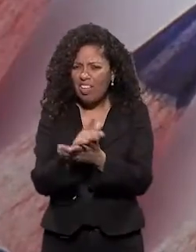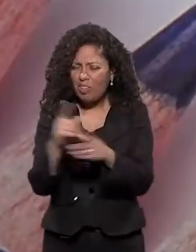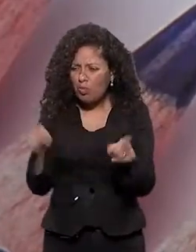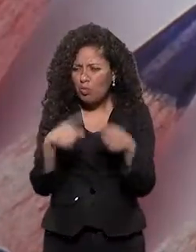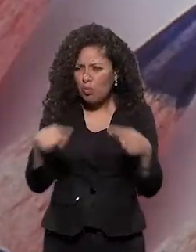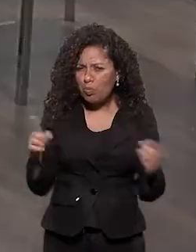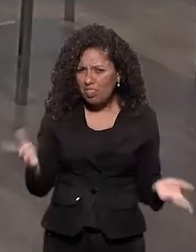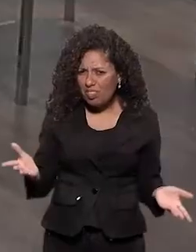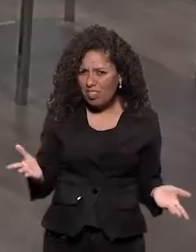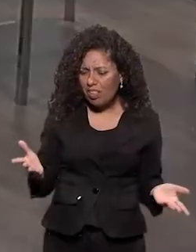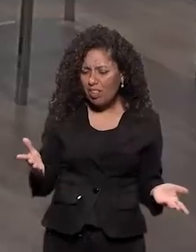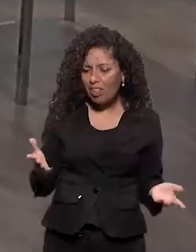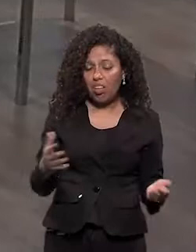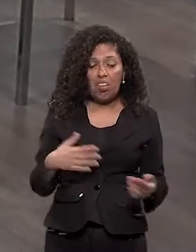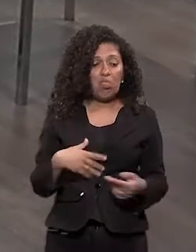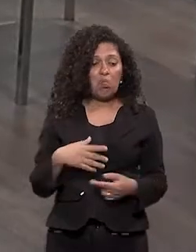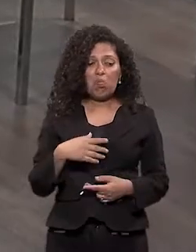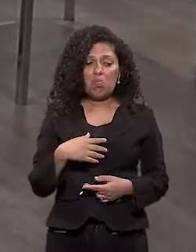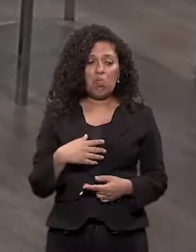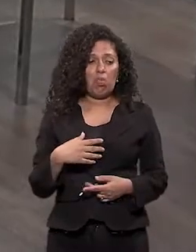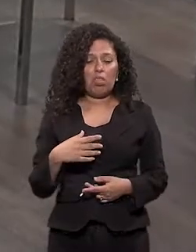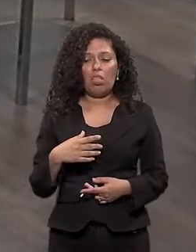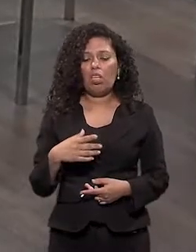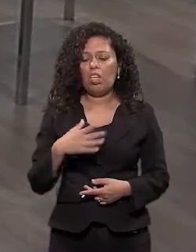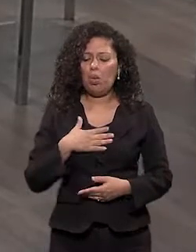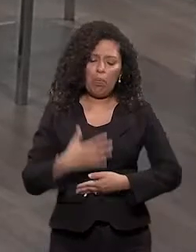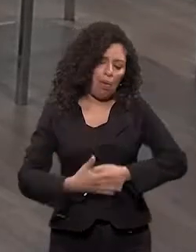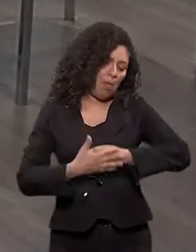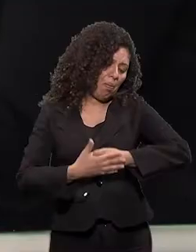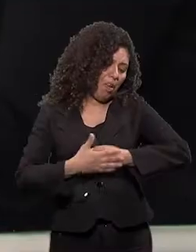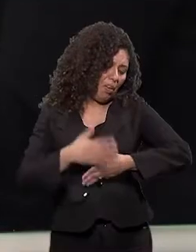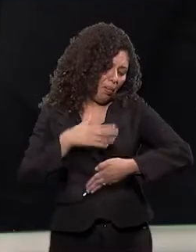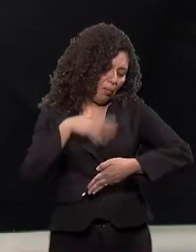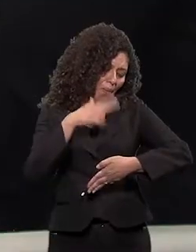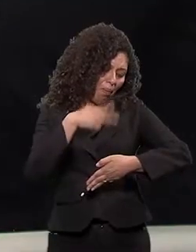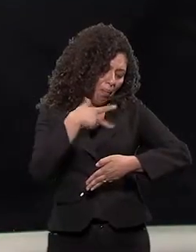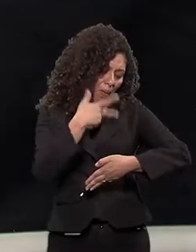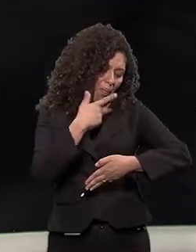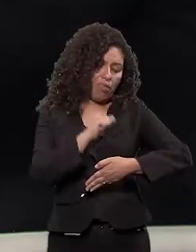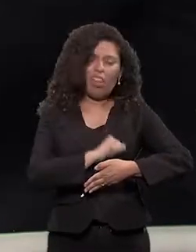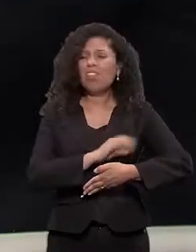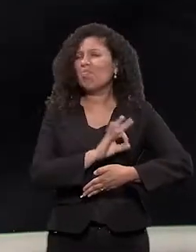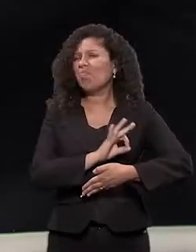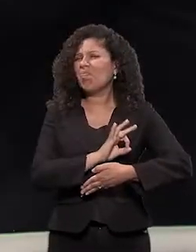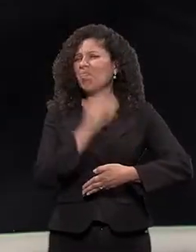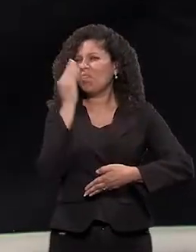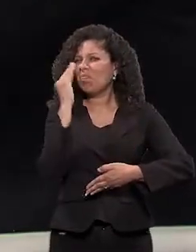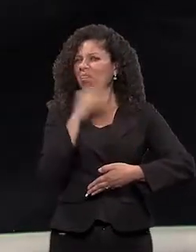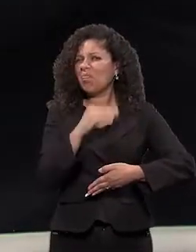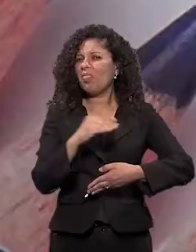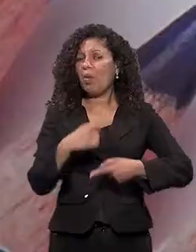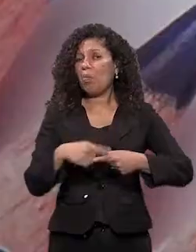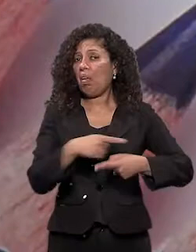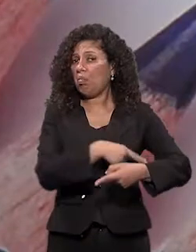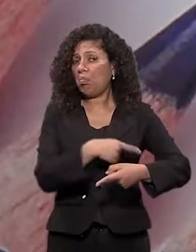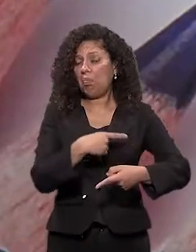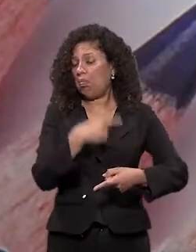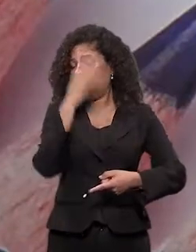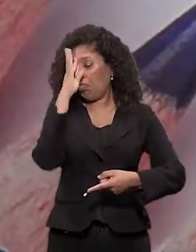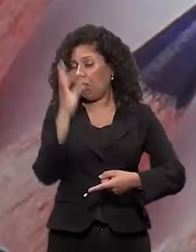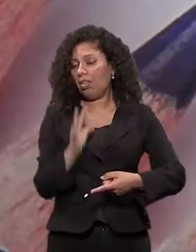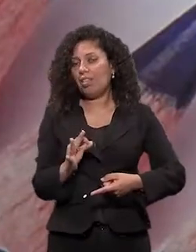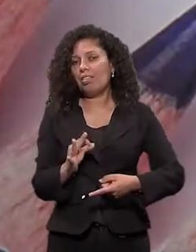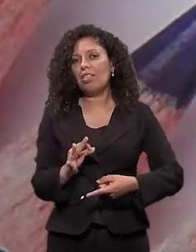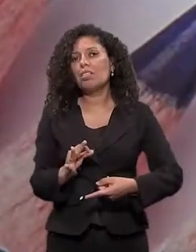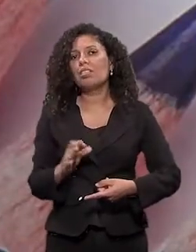mães falarem, ah, eu não converso com o filho não, porque é bebezinho. É bebezinho, não vai entender nada. Então, assim, muita gente... falta, né, esse